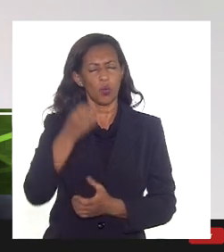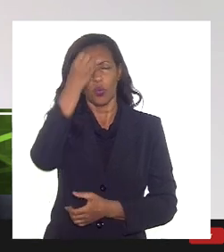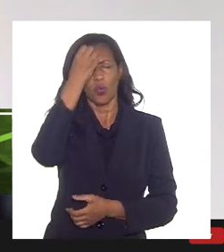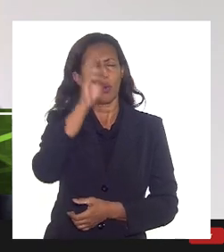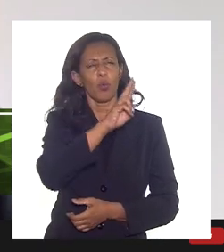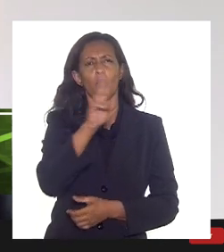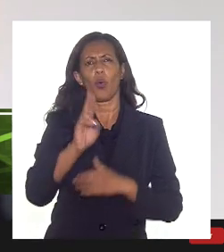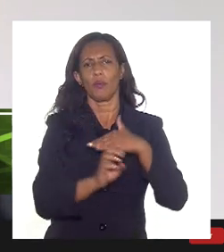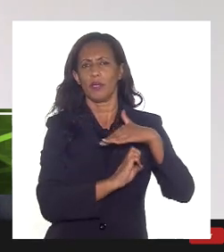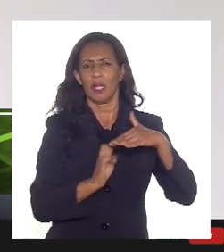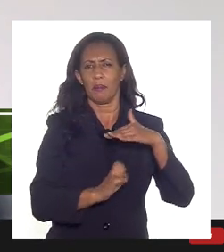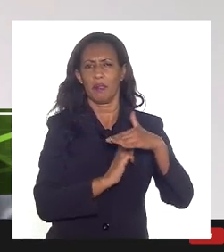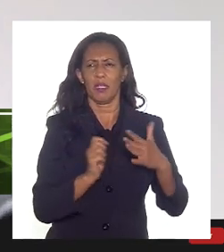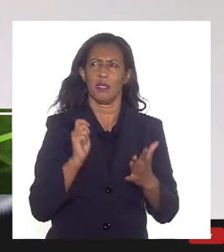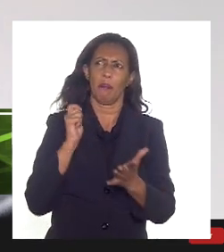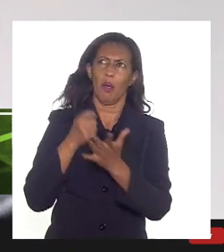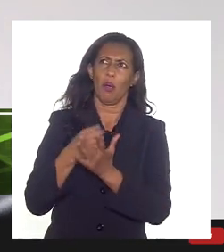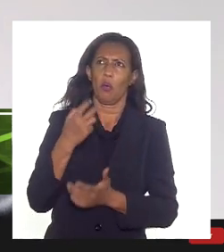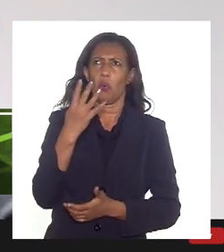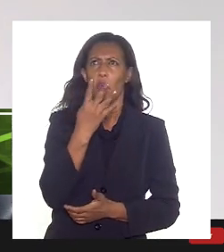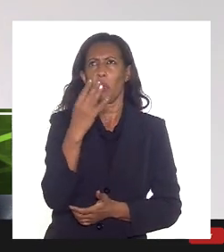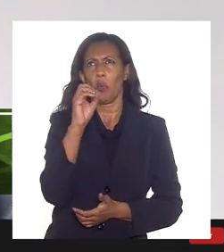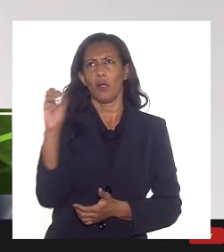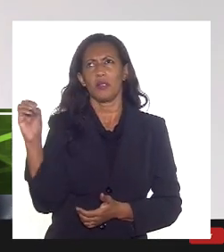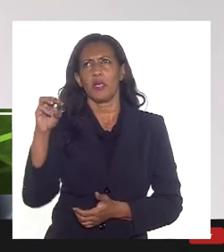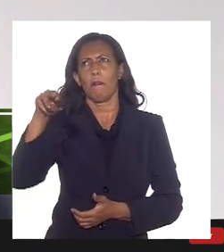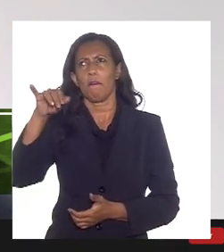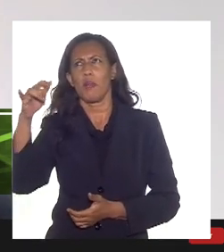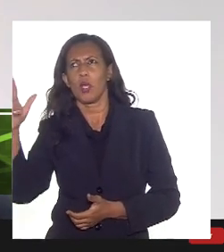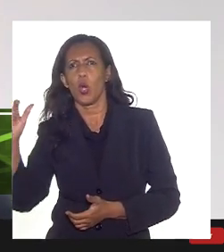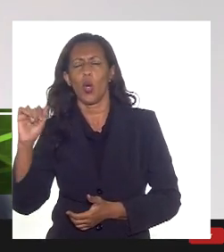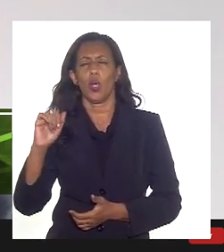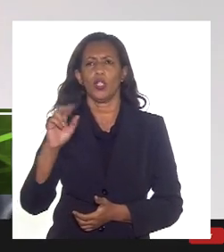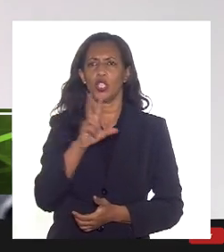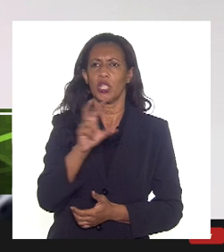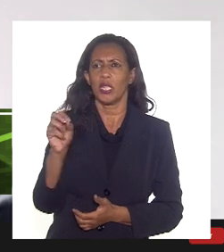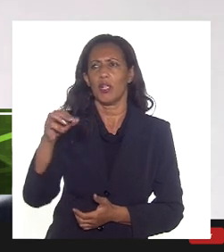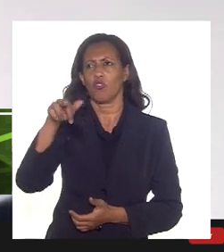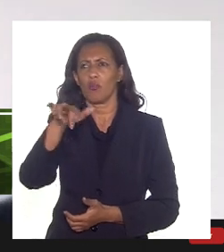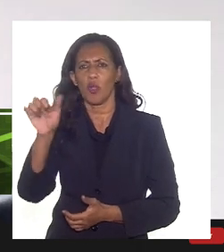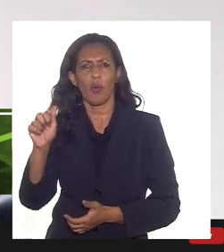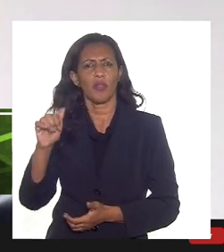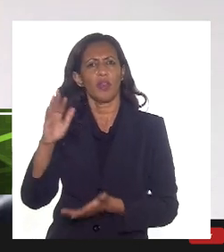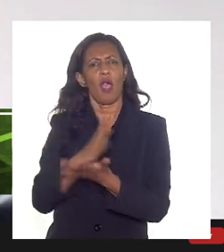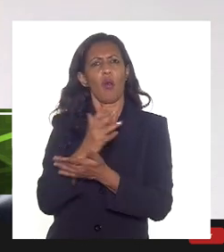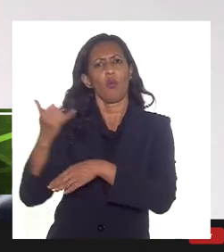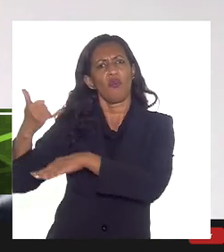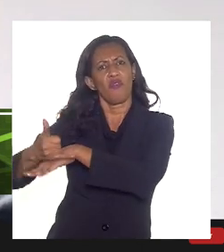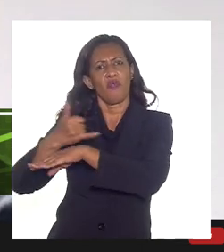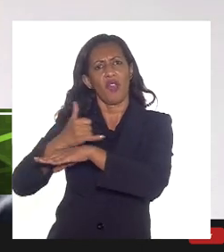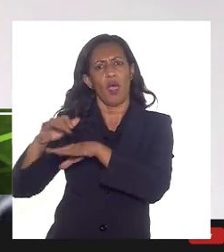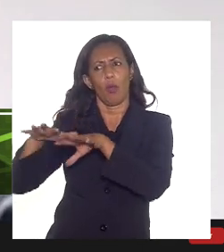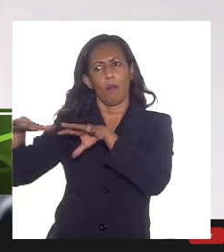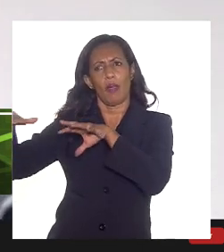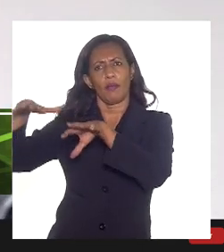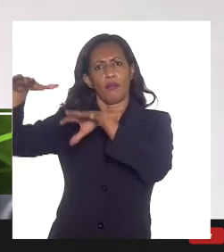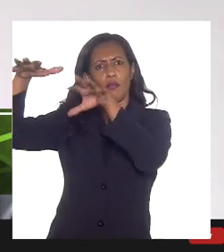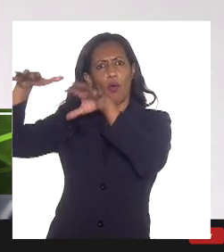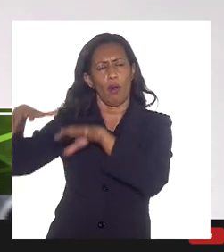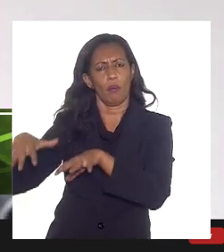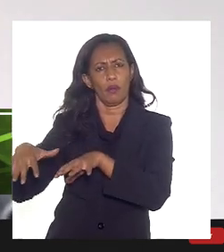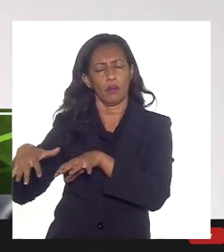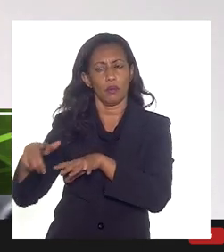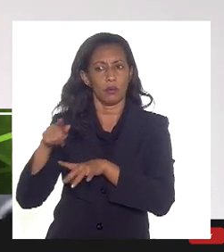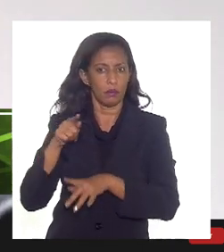pagou 400 milhões 500 milhões por algumas plataformas da Petrobras e aí a dúvida é isso vai ser